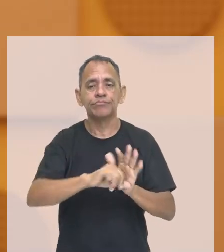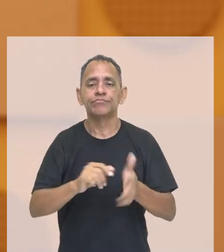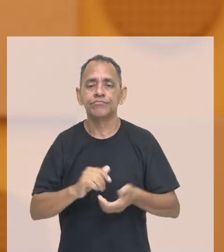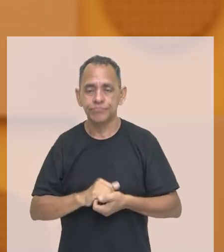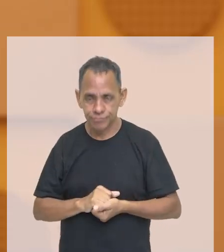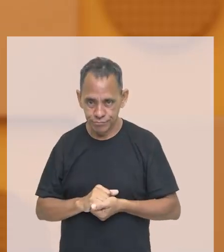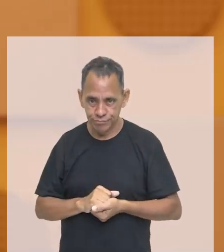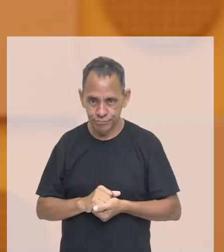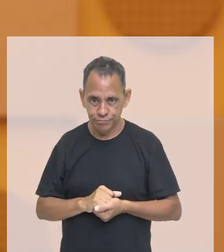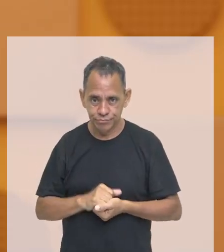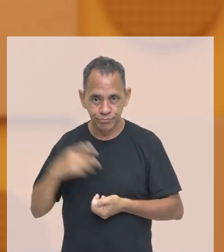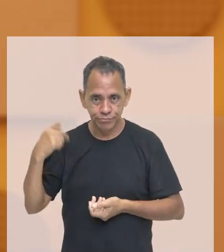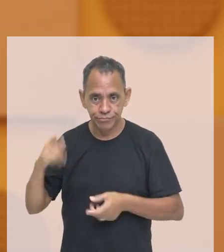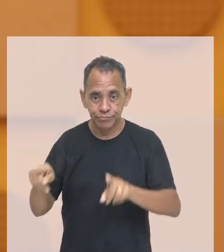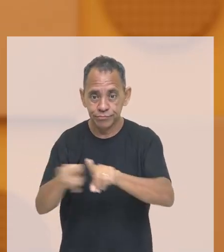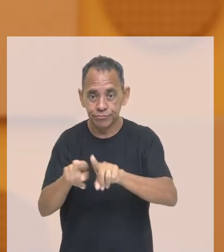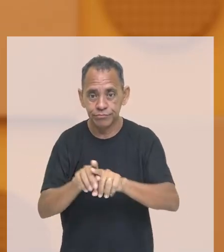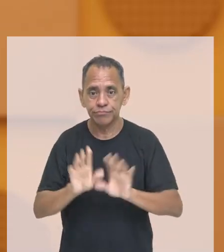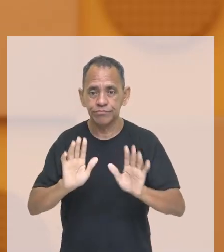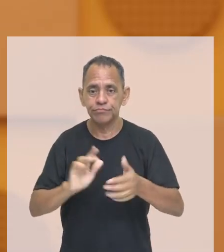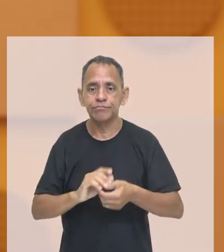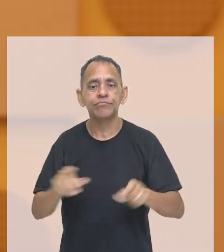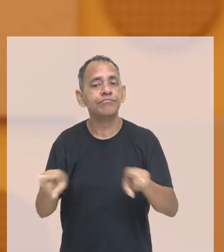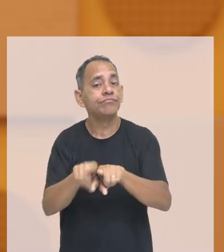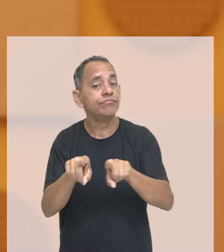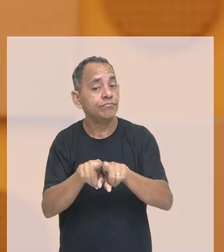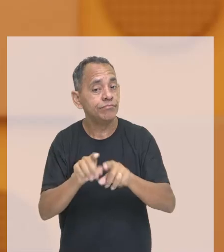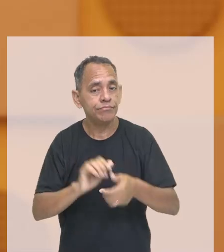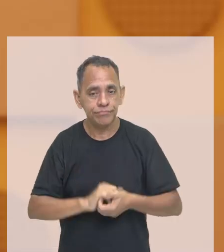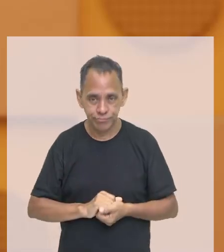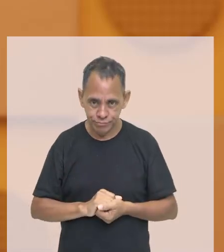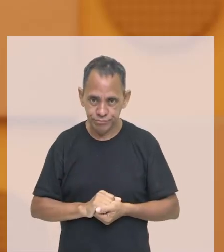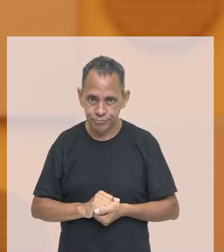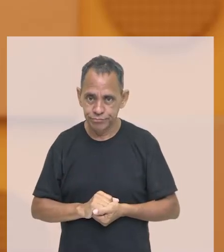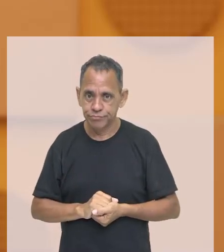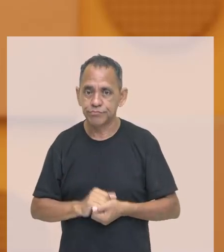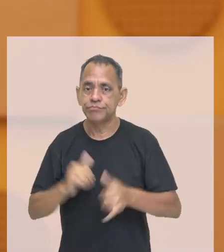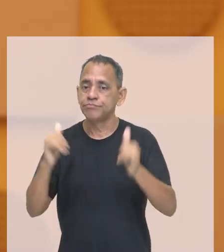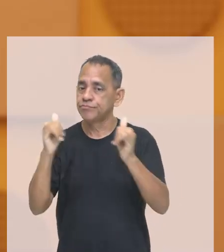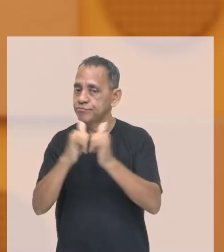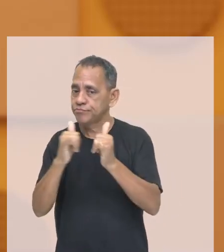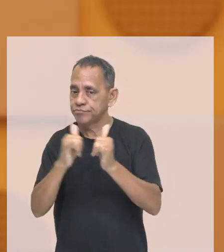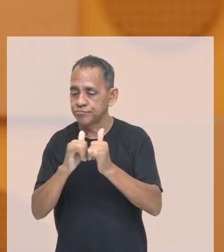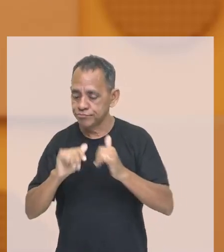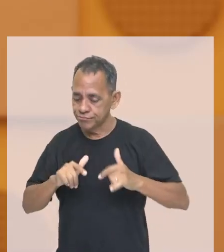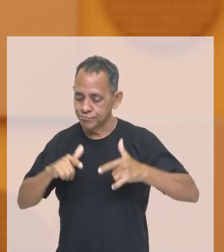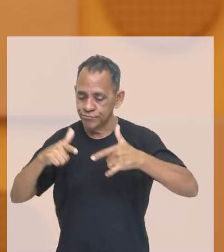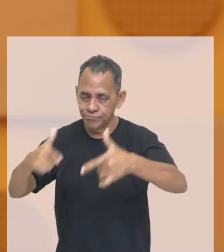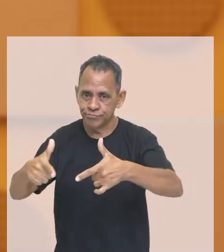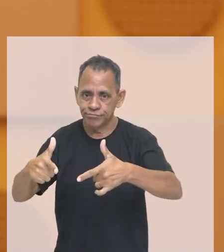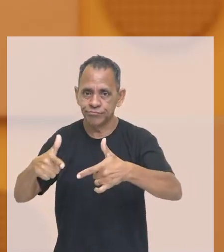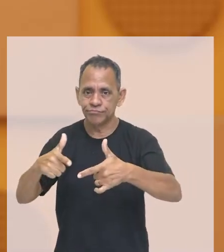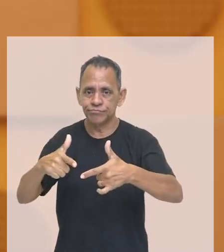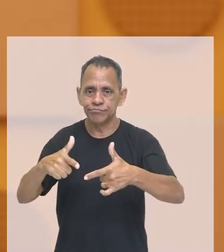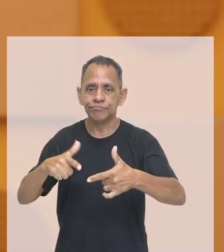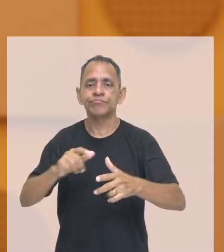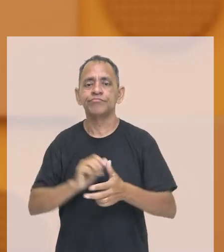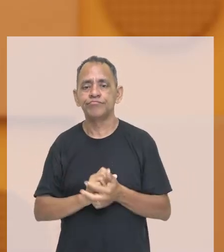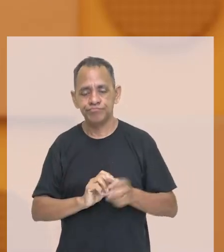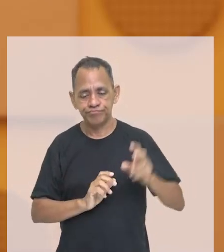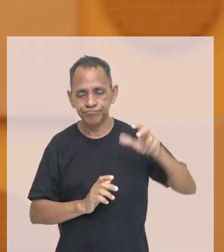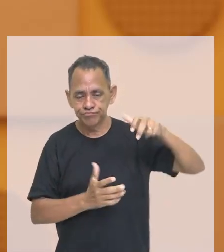ação dos torturadores. É isso mesmo, professor. No Brasil a gente ainda tem uma história não